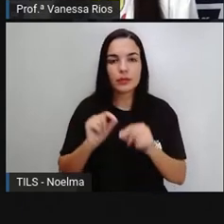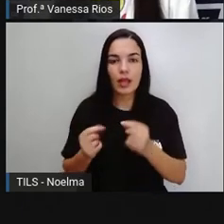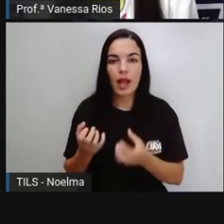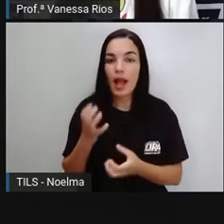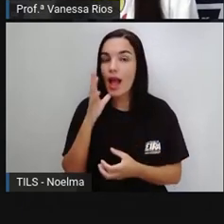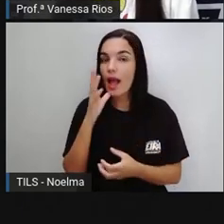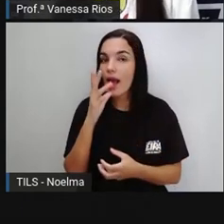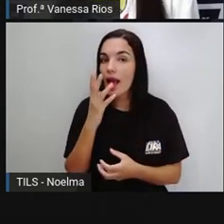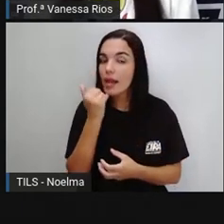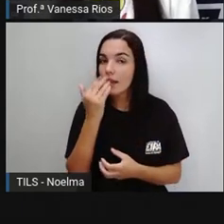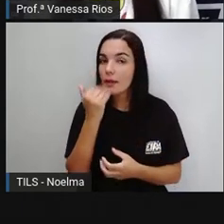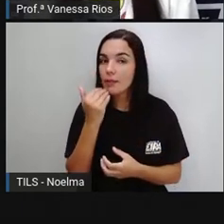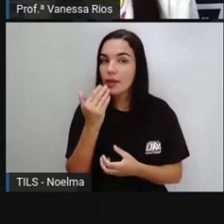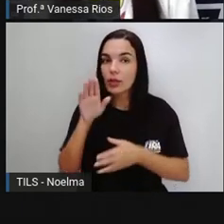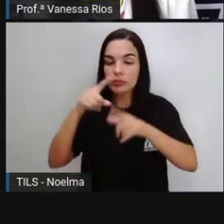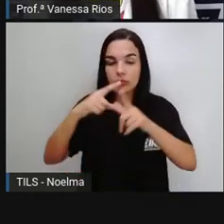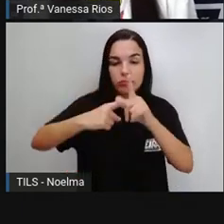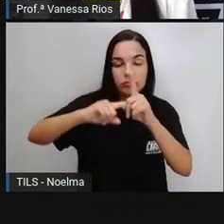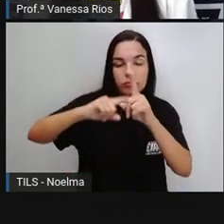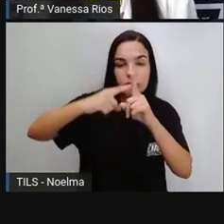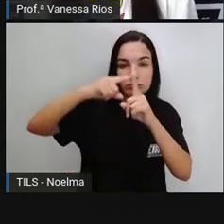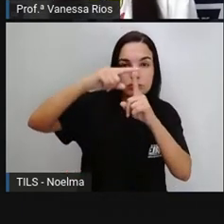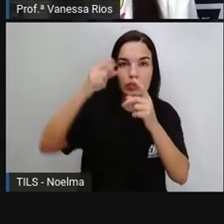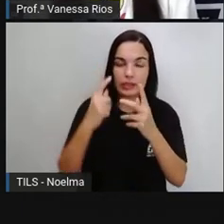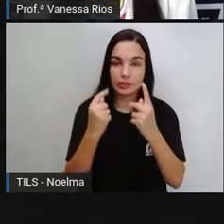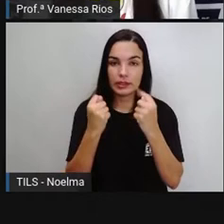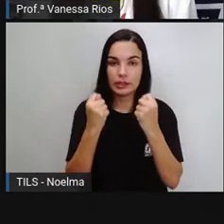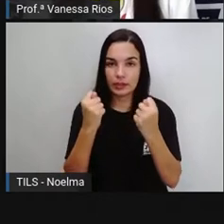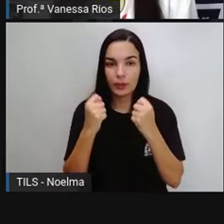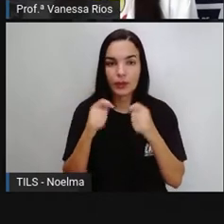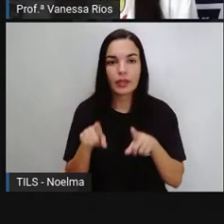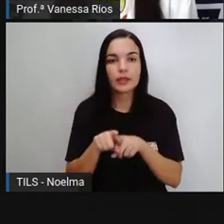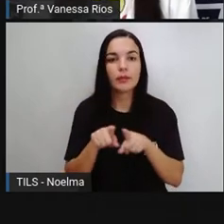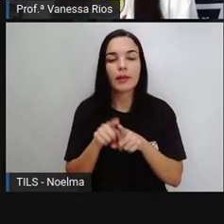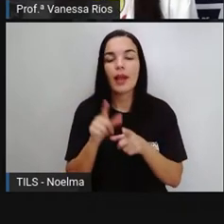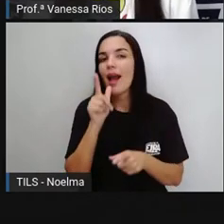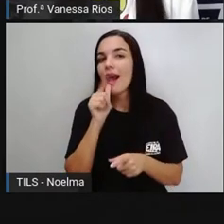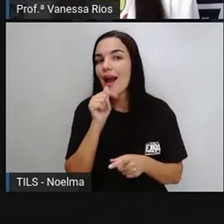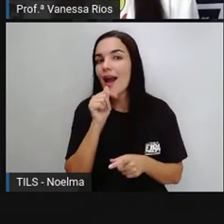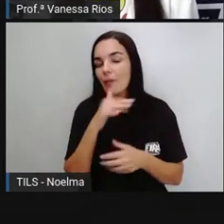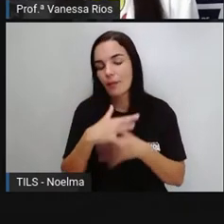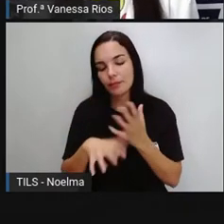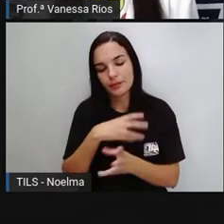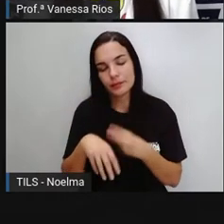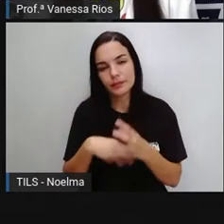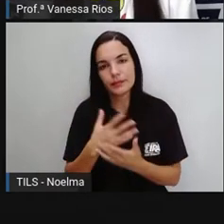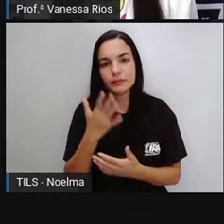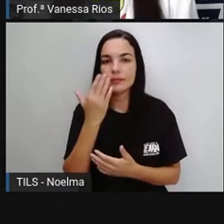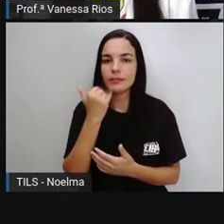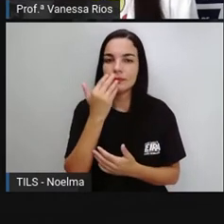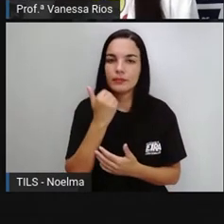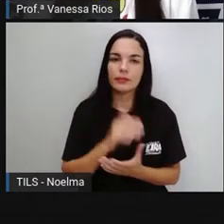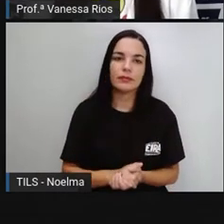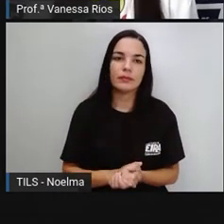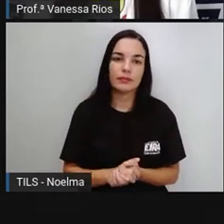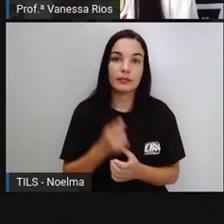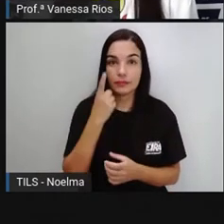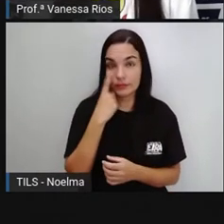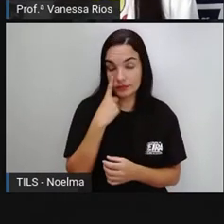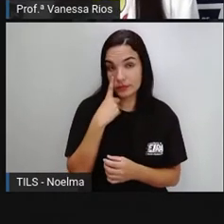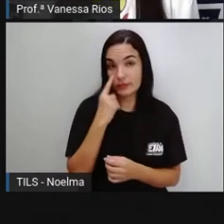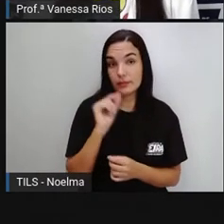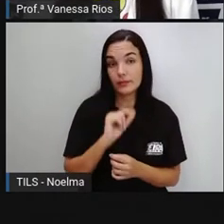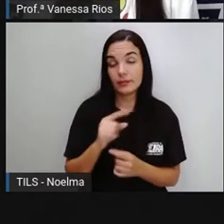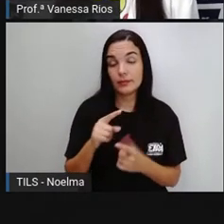segura. E chave 5, use água e matérias-primas seguras. E aí a gente percebe na primeira chave, né? O